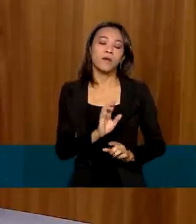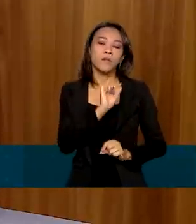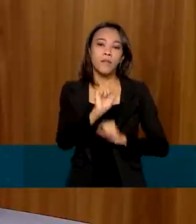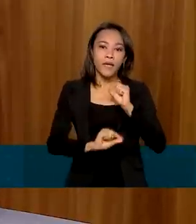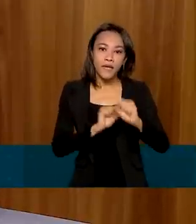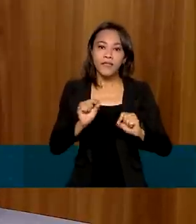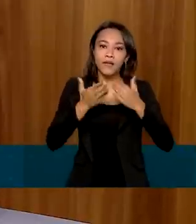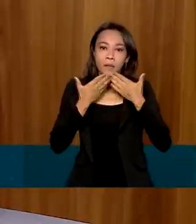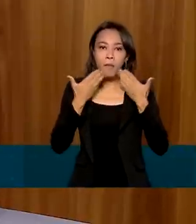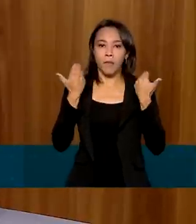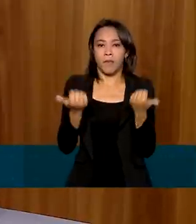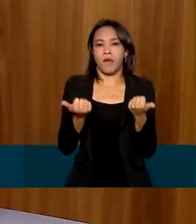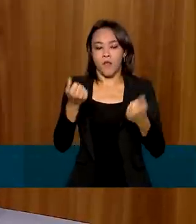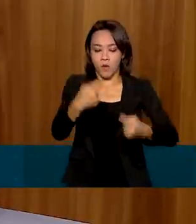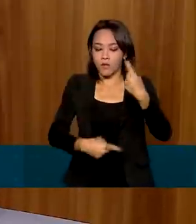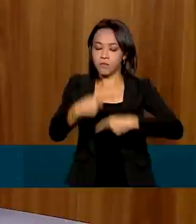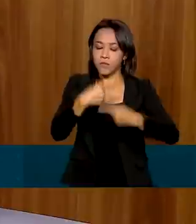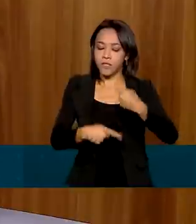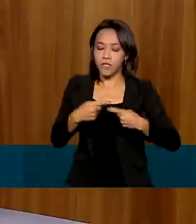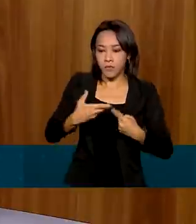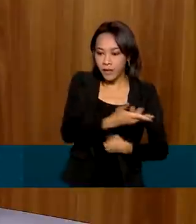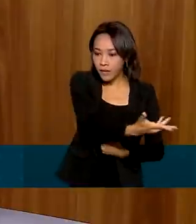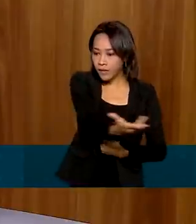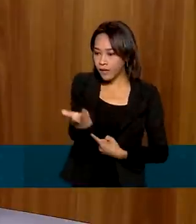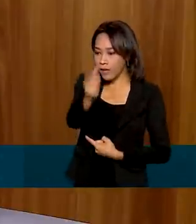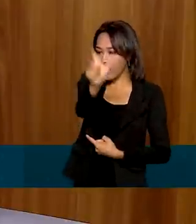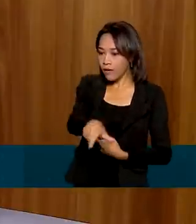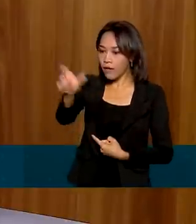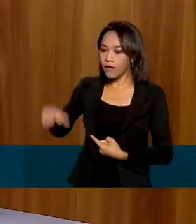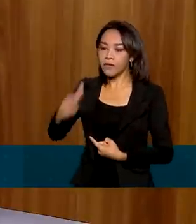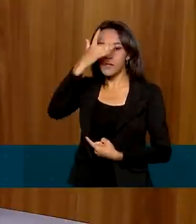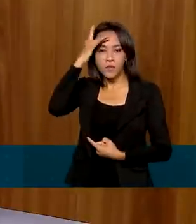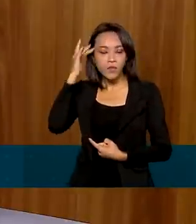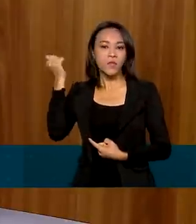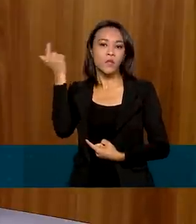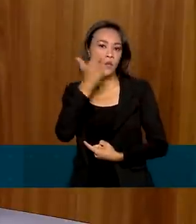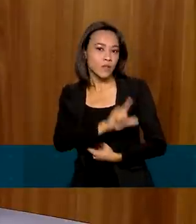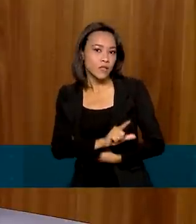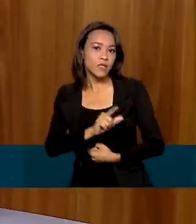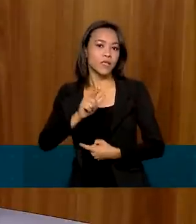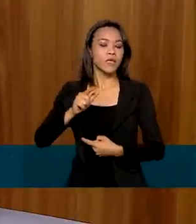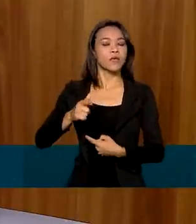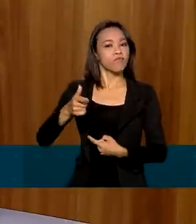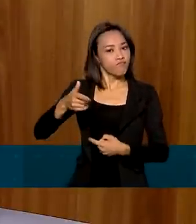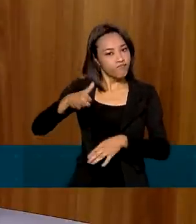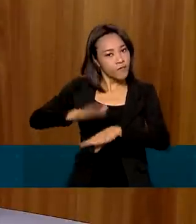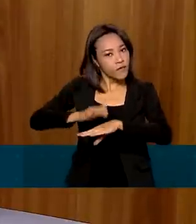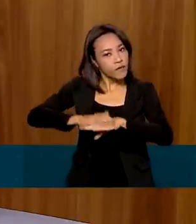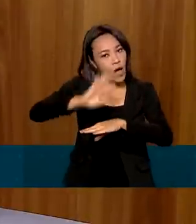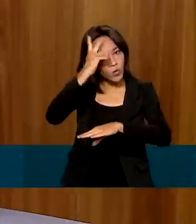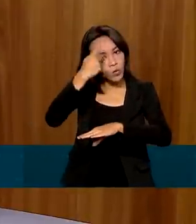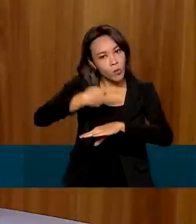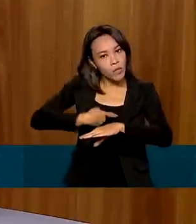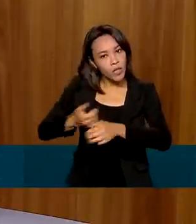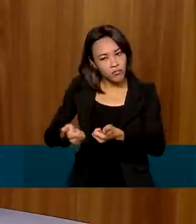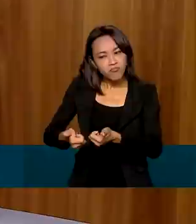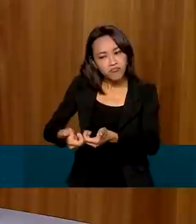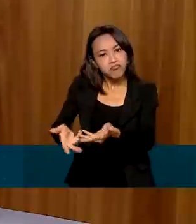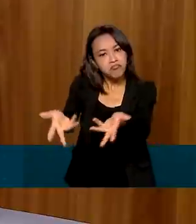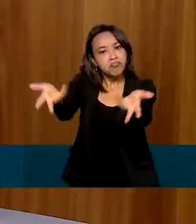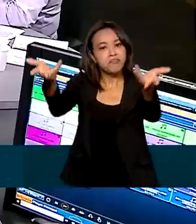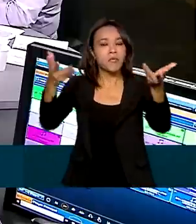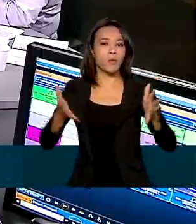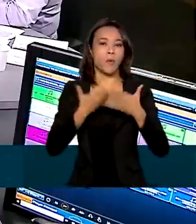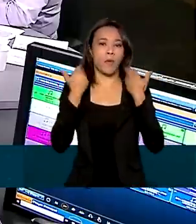as políticas públicas para que as pessoas encontrem trilhas de emancipação, para que elas possam caminhar com suas próprias pernas e conquistar uma melhor